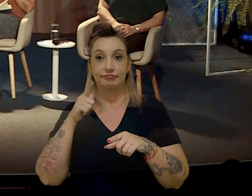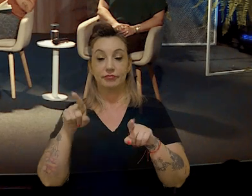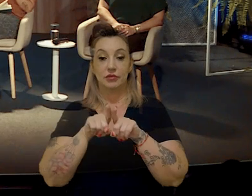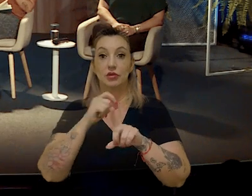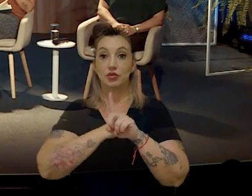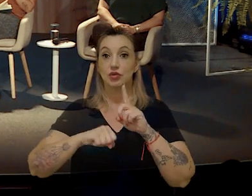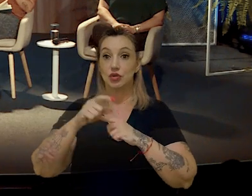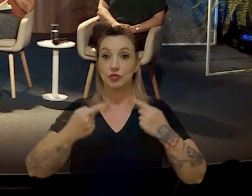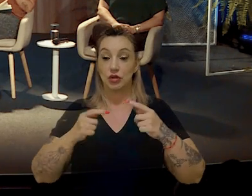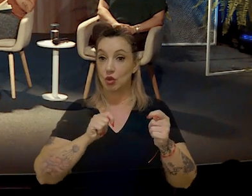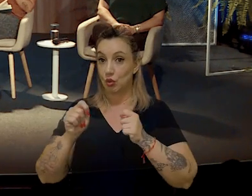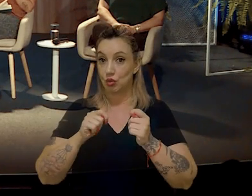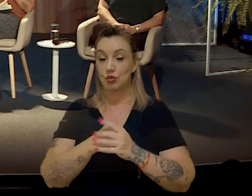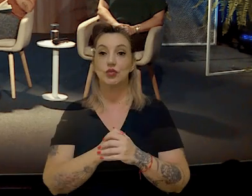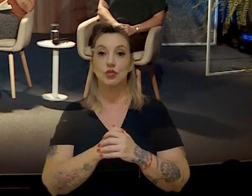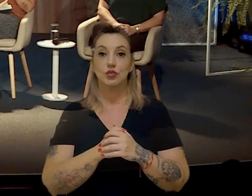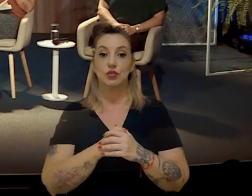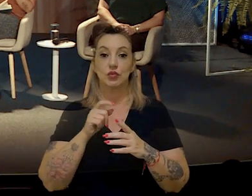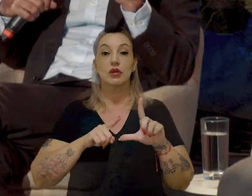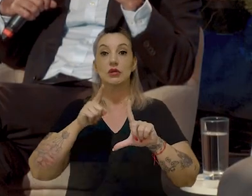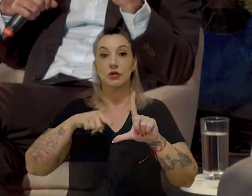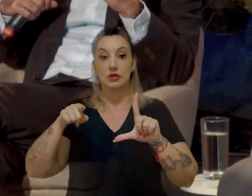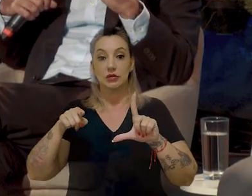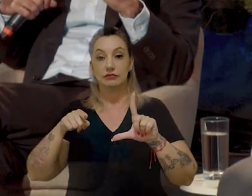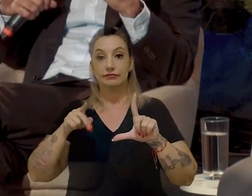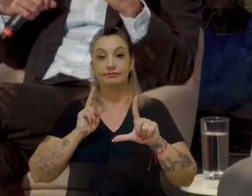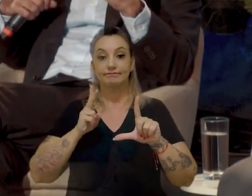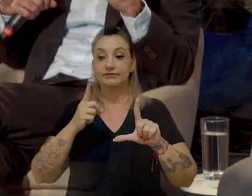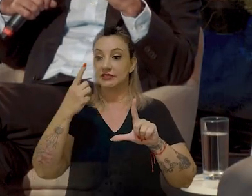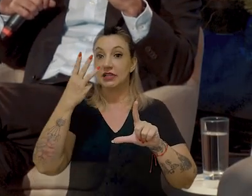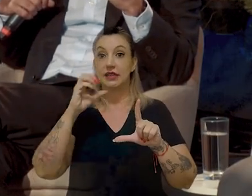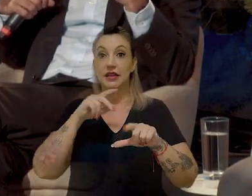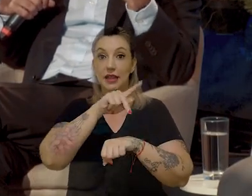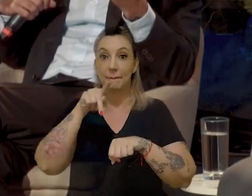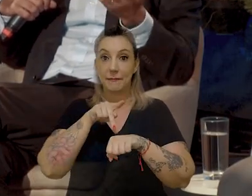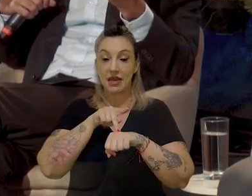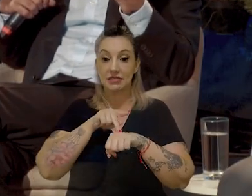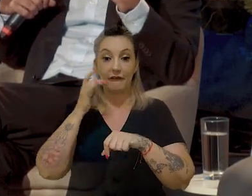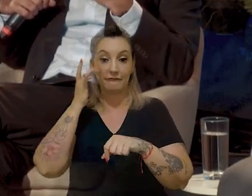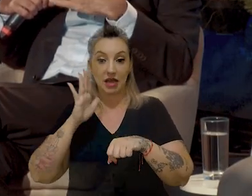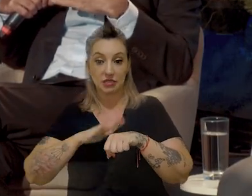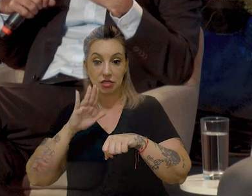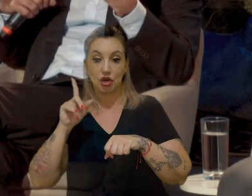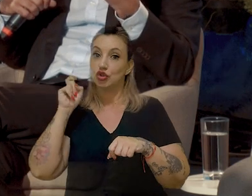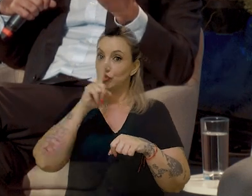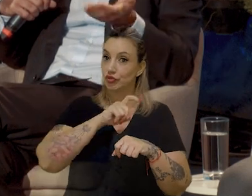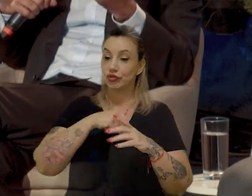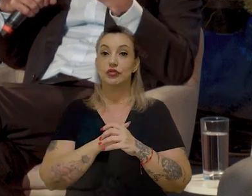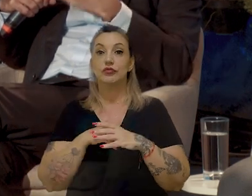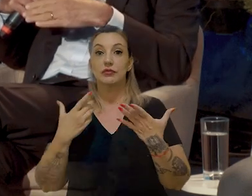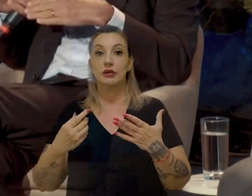sócio, político e econômico. Esse índice ranqueia 130 países onde é mais fácil ou mais difícil,